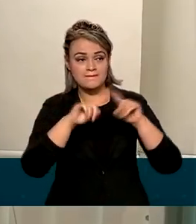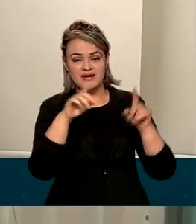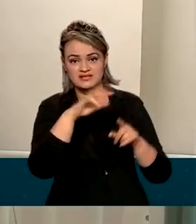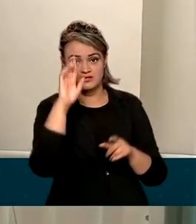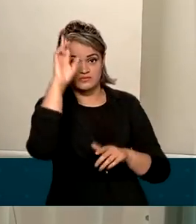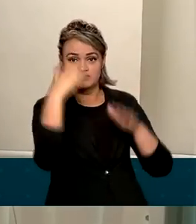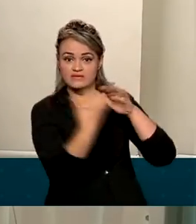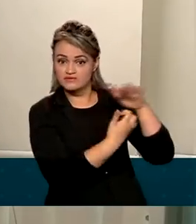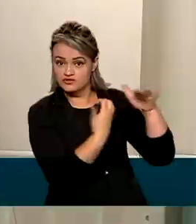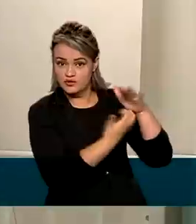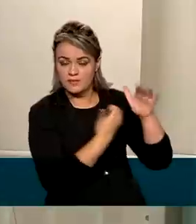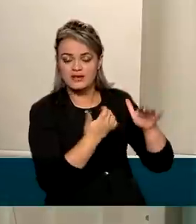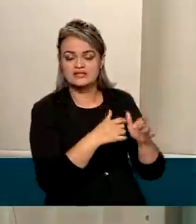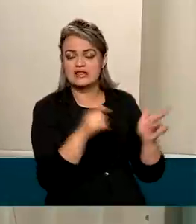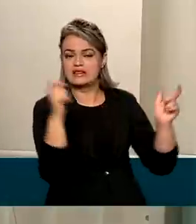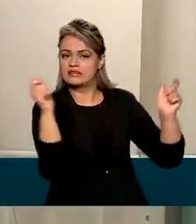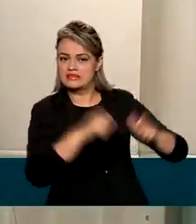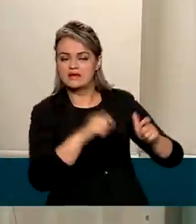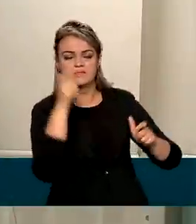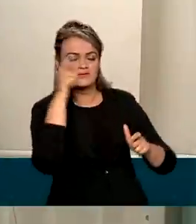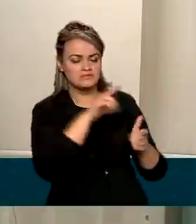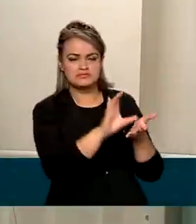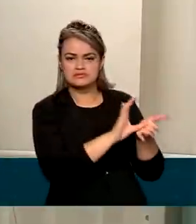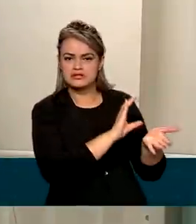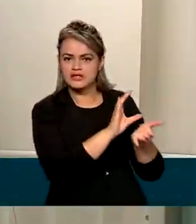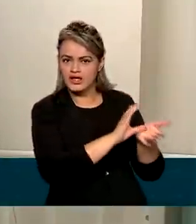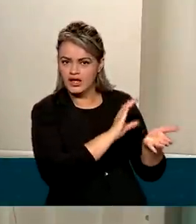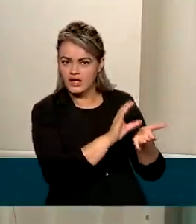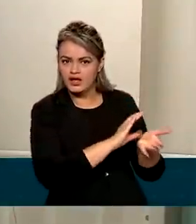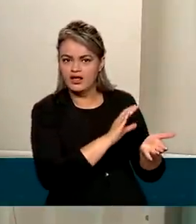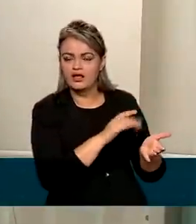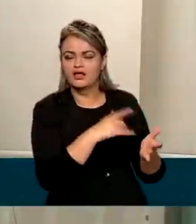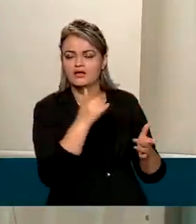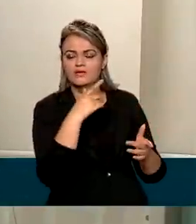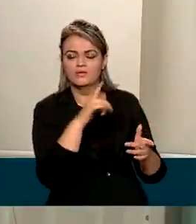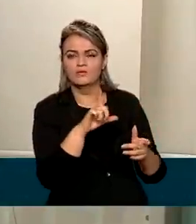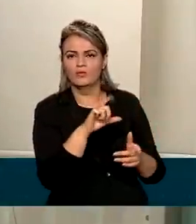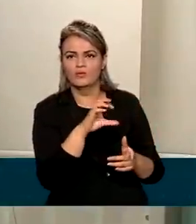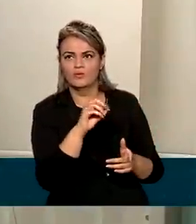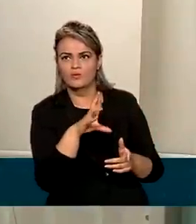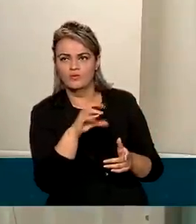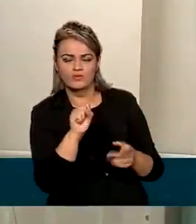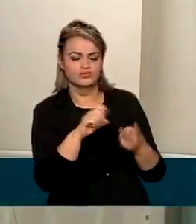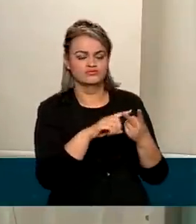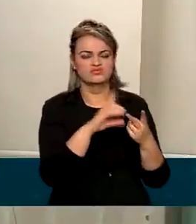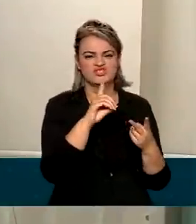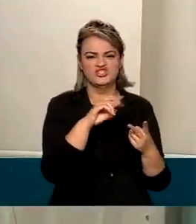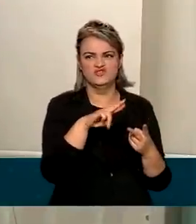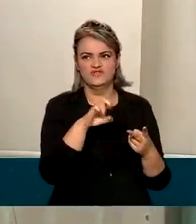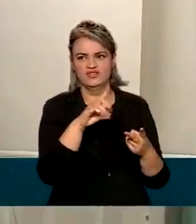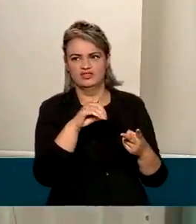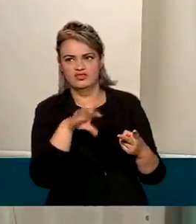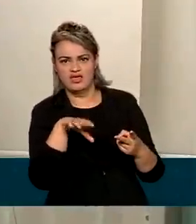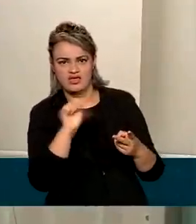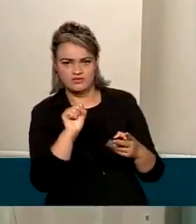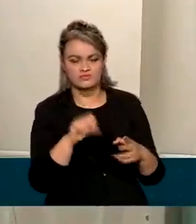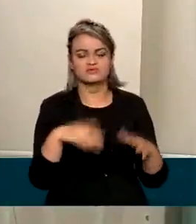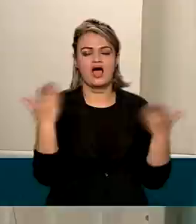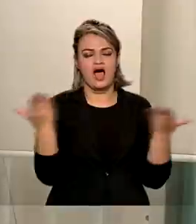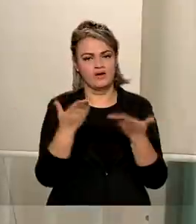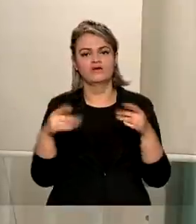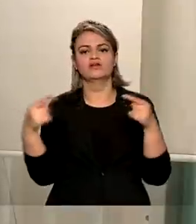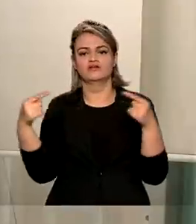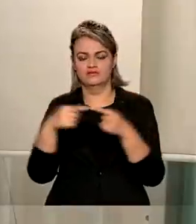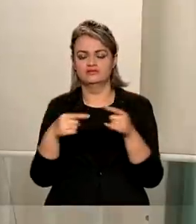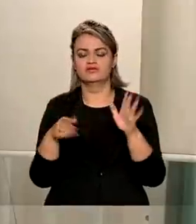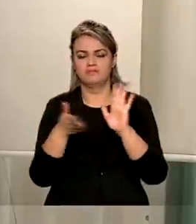condições de receber boa parte dos seus rendimentos através de lucros e dividendos isentos, agora passarão a tributados